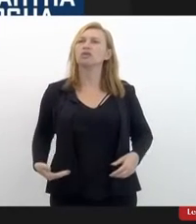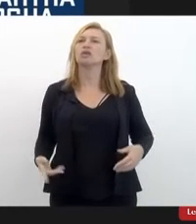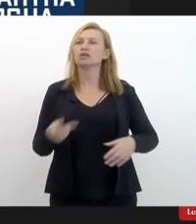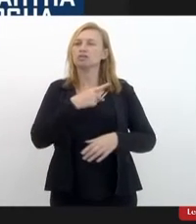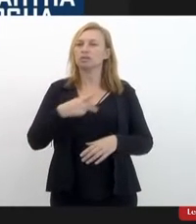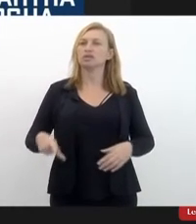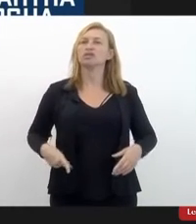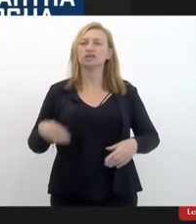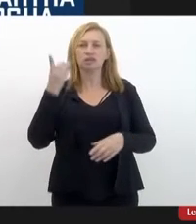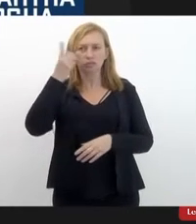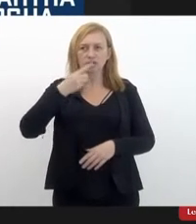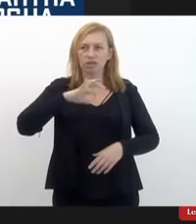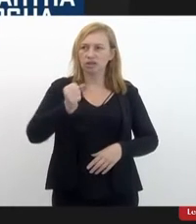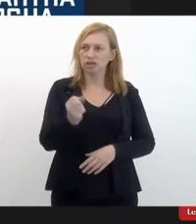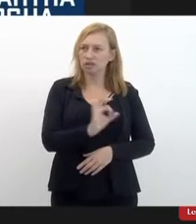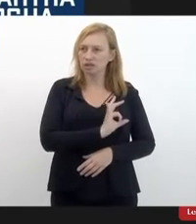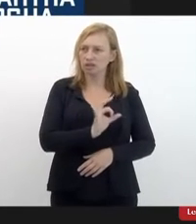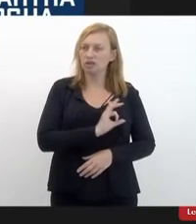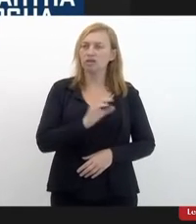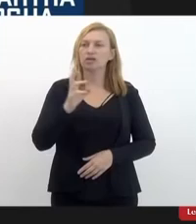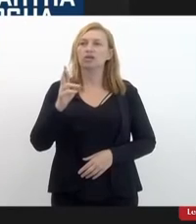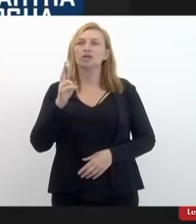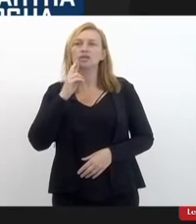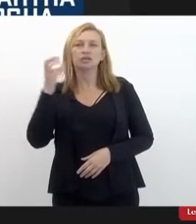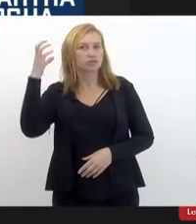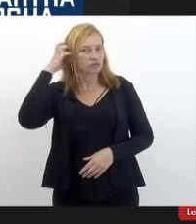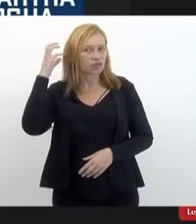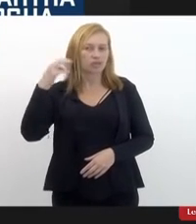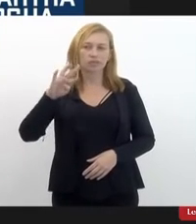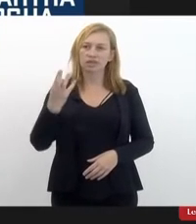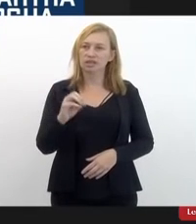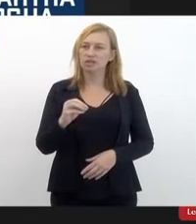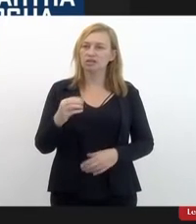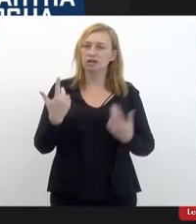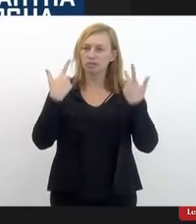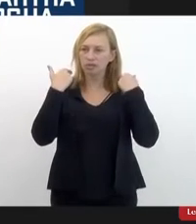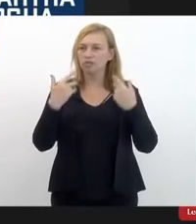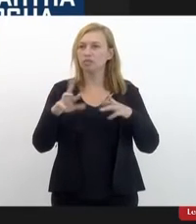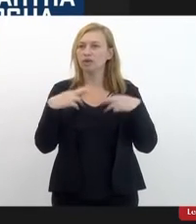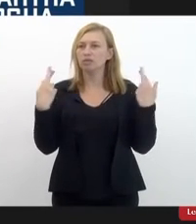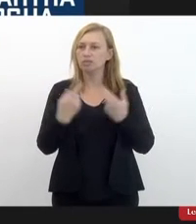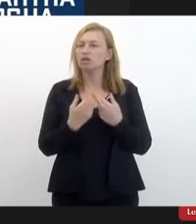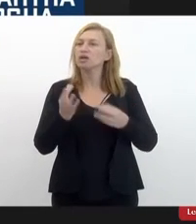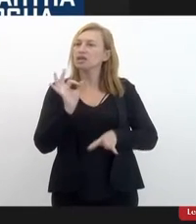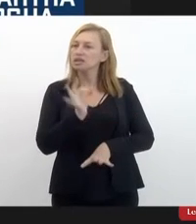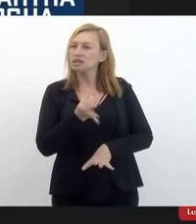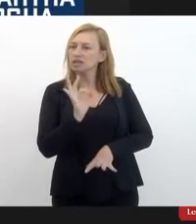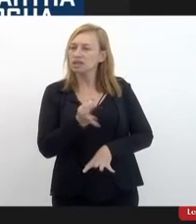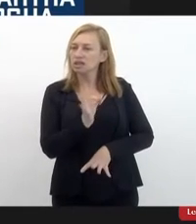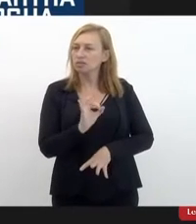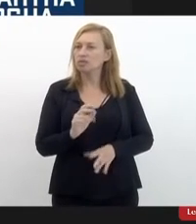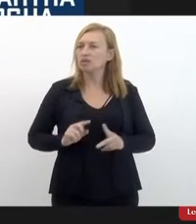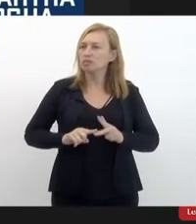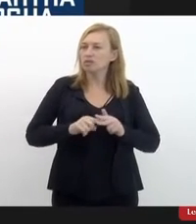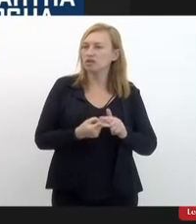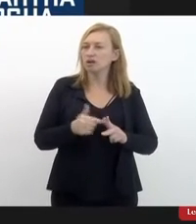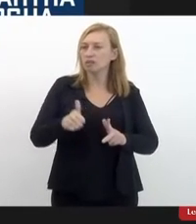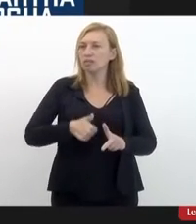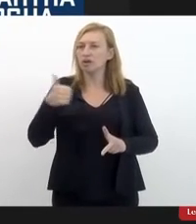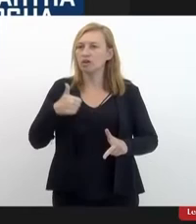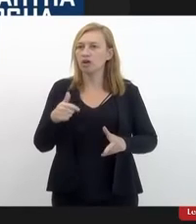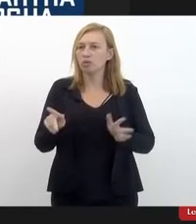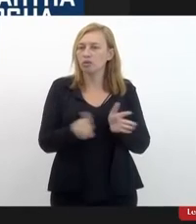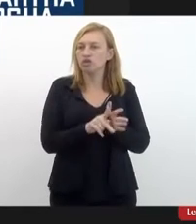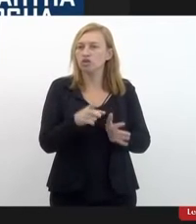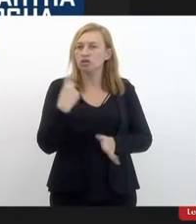da deputada Marta Rocha, a deputada Rosane Félix, a deputada Marcelo Cabelereiro, que gostamos de fazer uma audiência que realmente consigamos ainda aperfeiçoar e melhorar o projeto